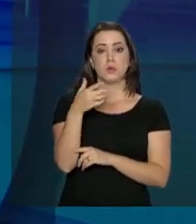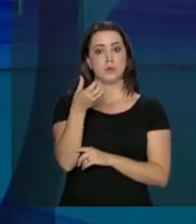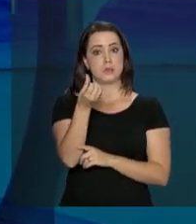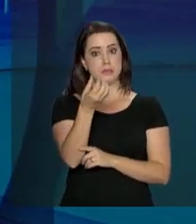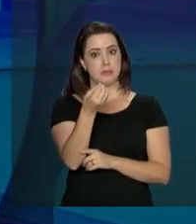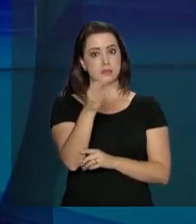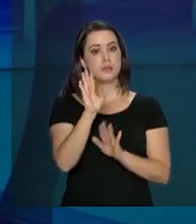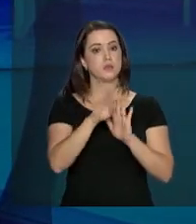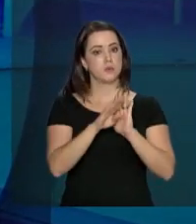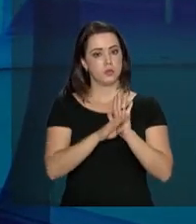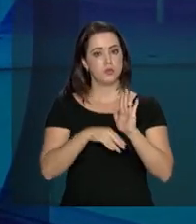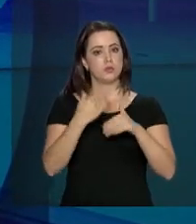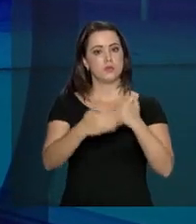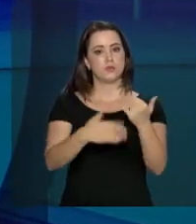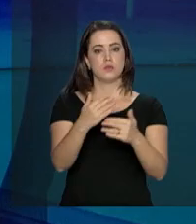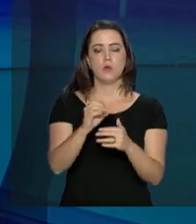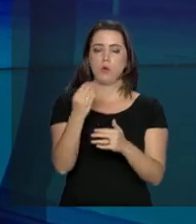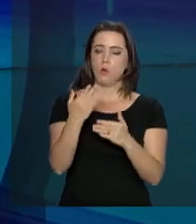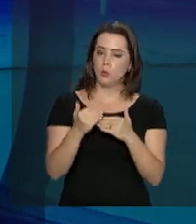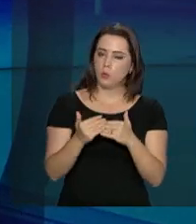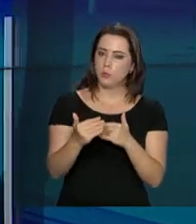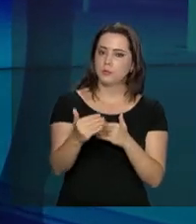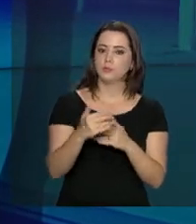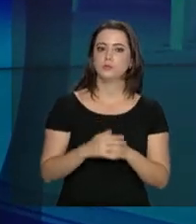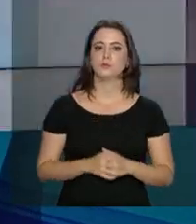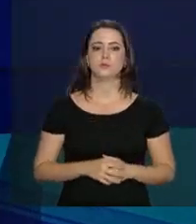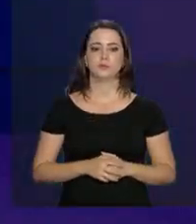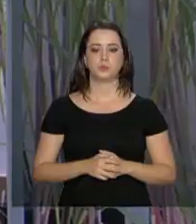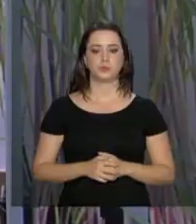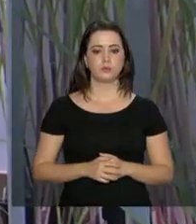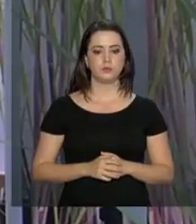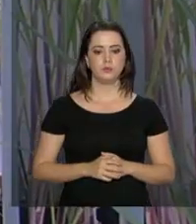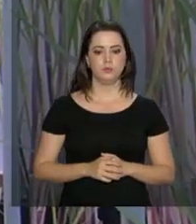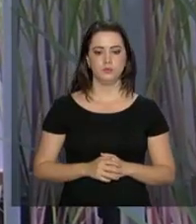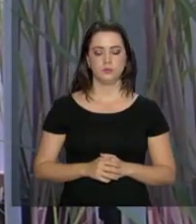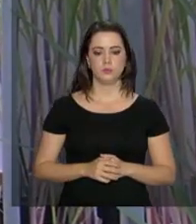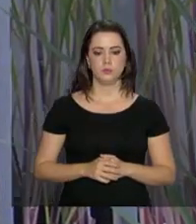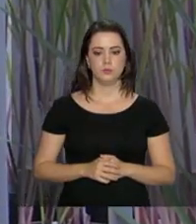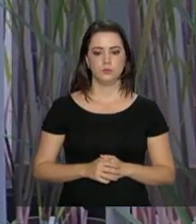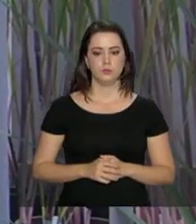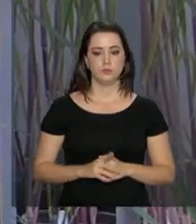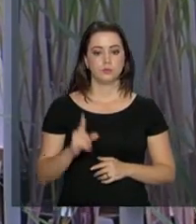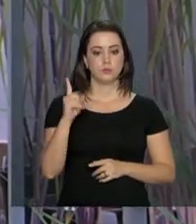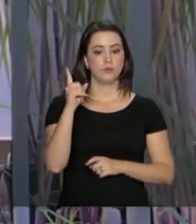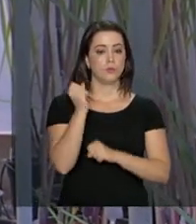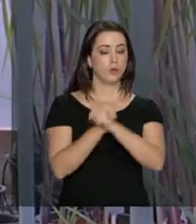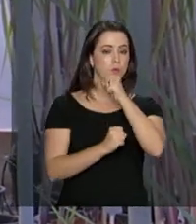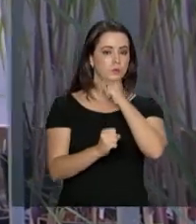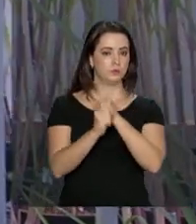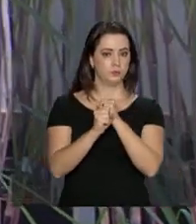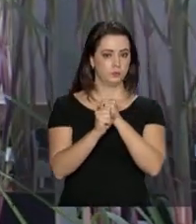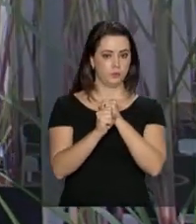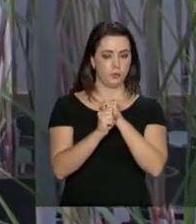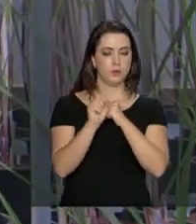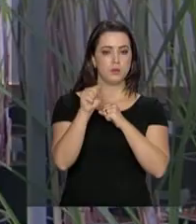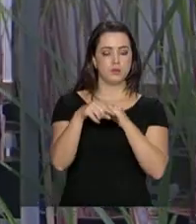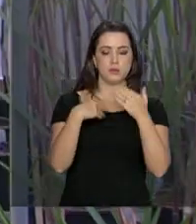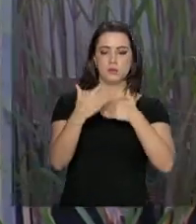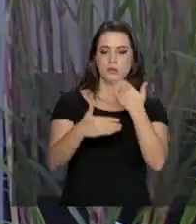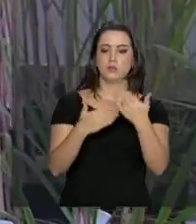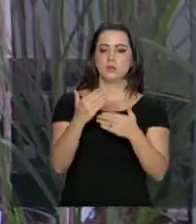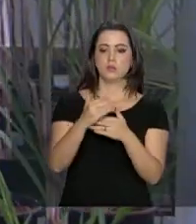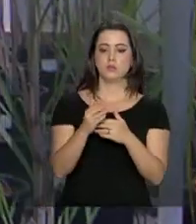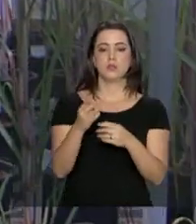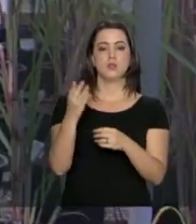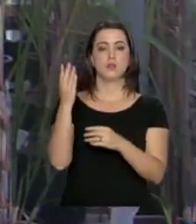projetos já foram desenvolvidos ou estão em desenvolvimento. Há um ano, o Hugo trabalha no desenvolvimento de